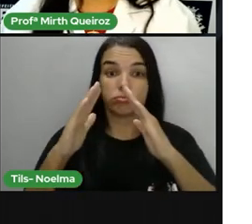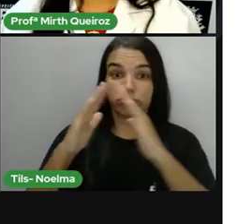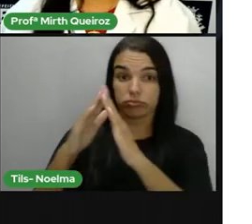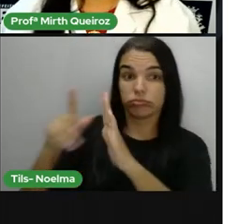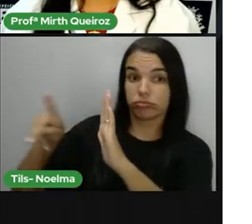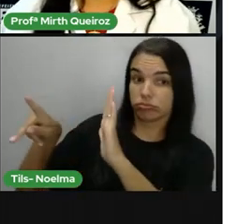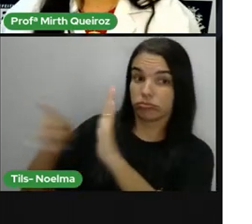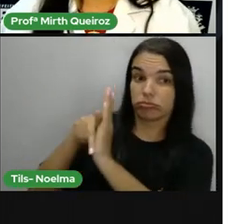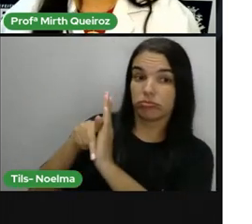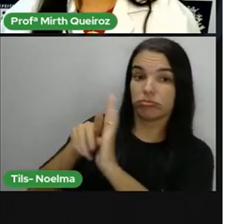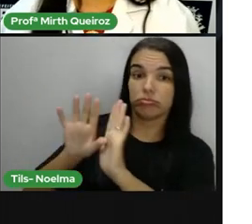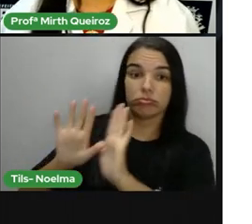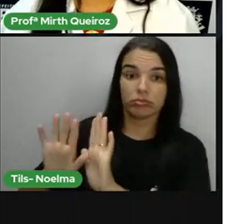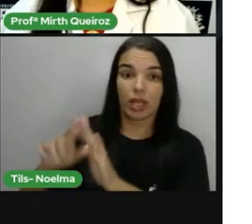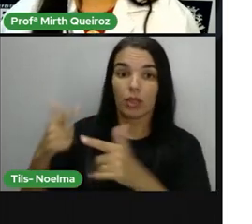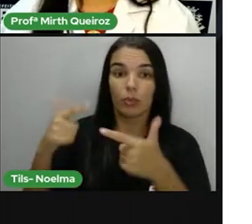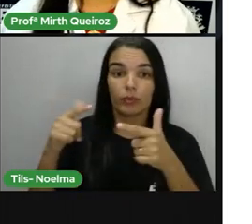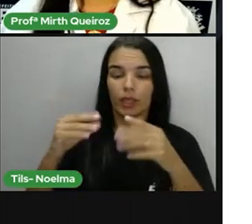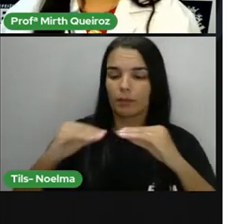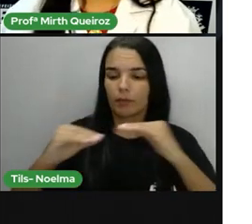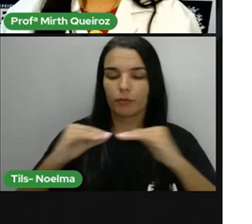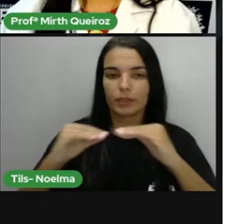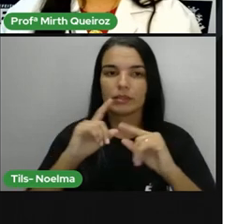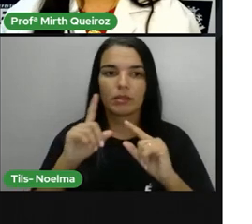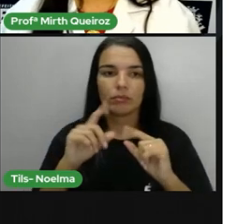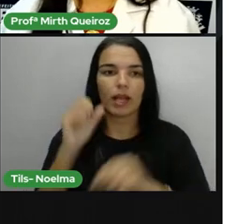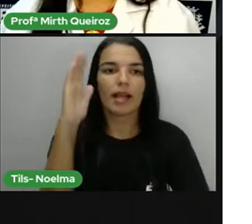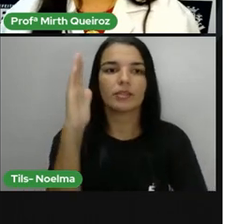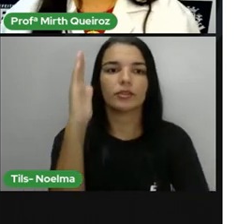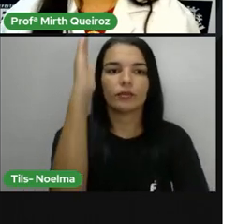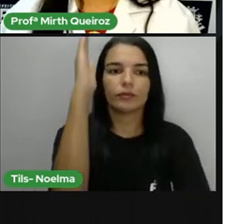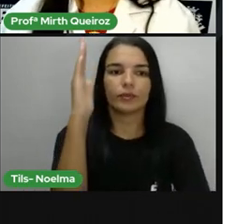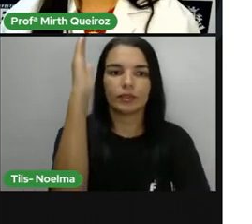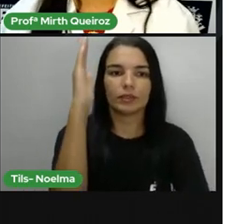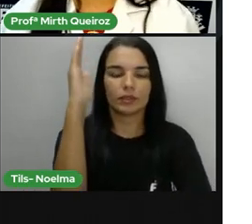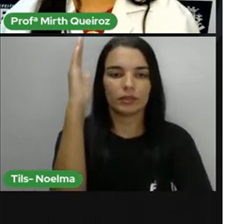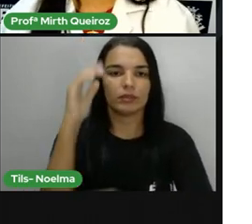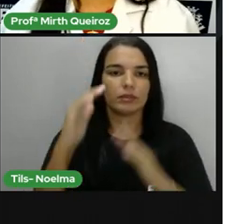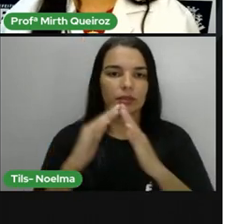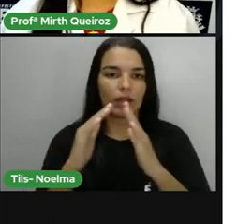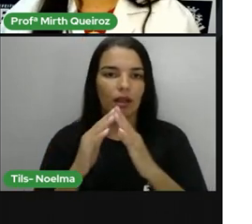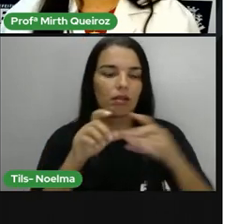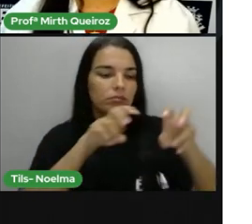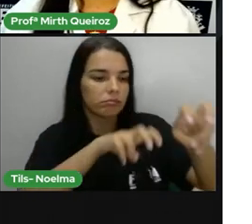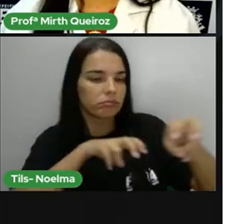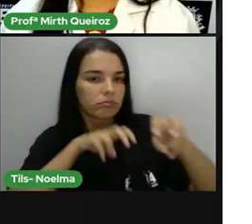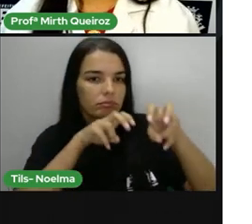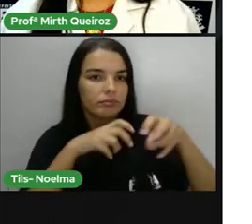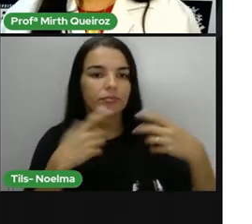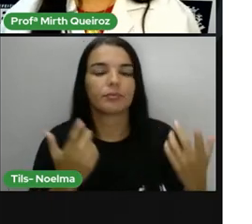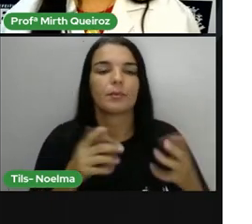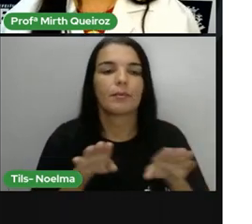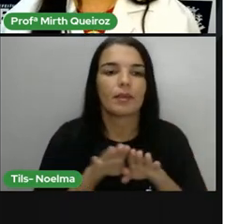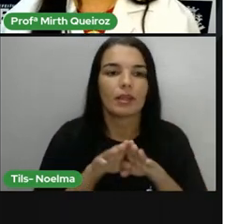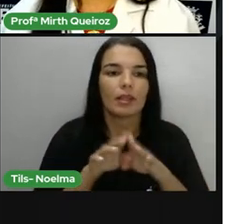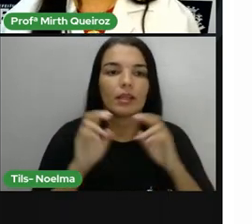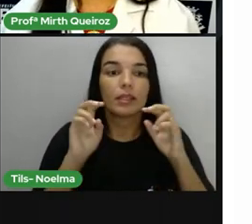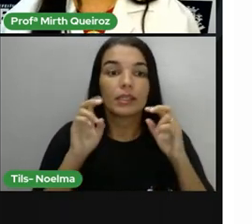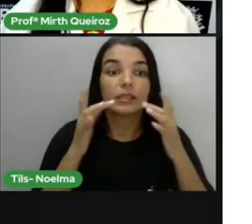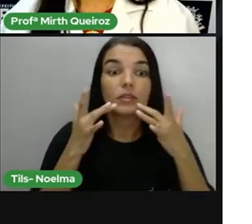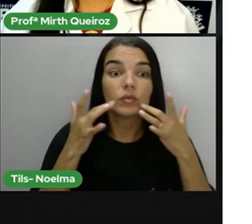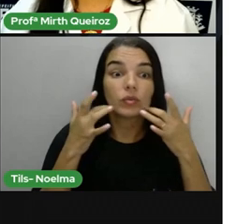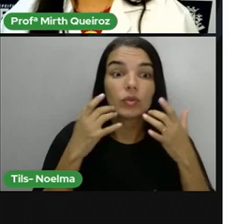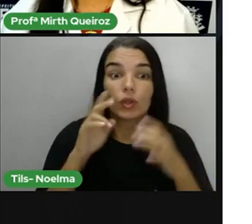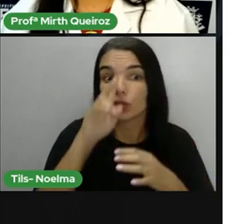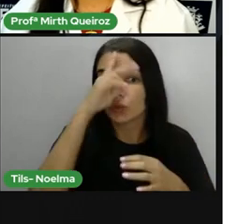aqueles que não se movimentam. Como é o caso de edificações, sítios arqueológicos. Já no caso de